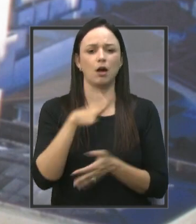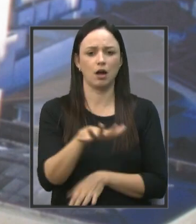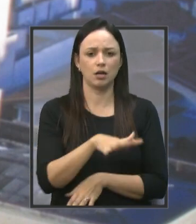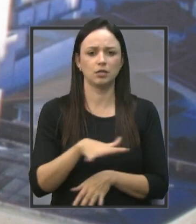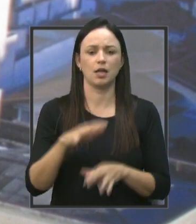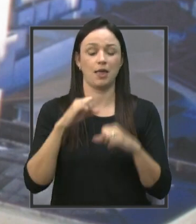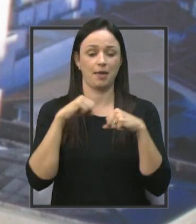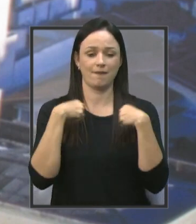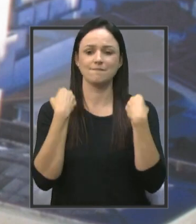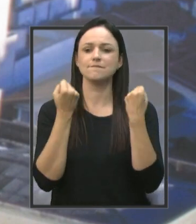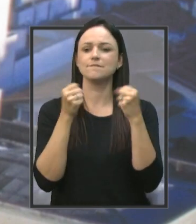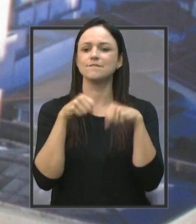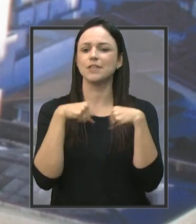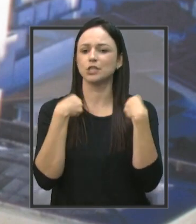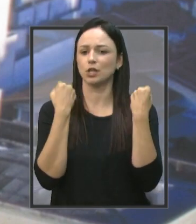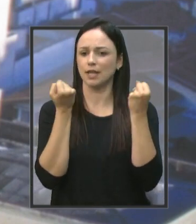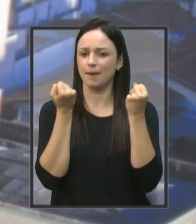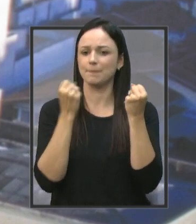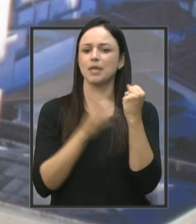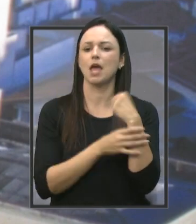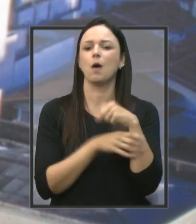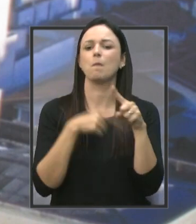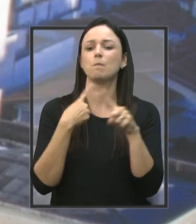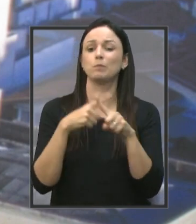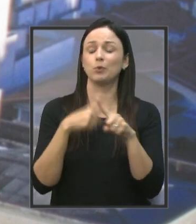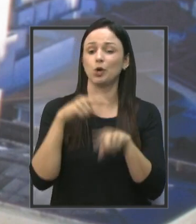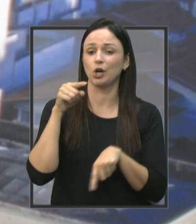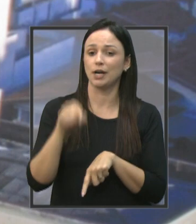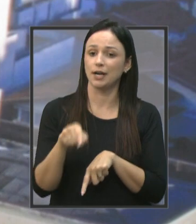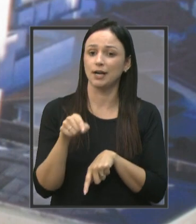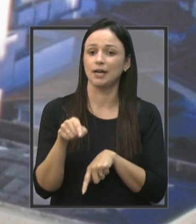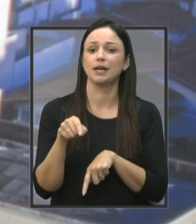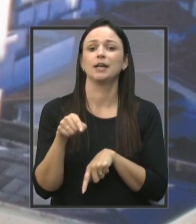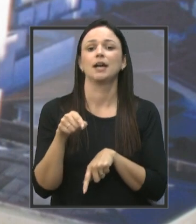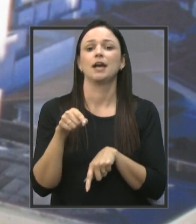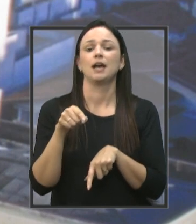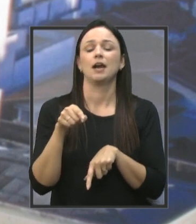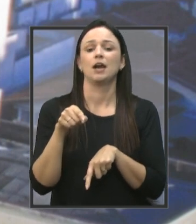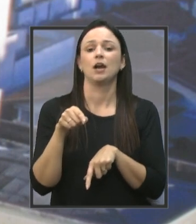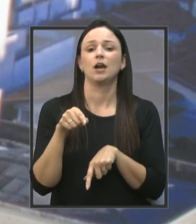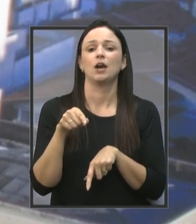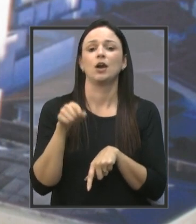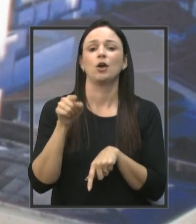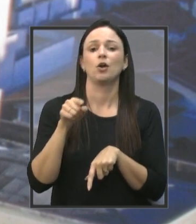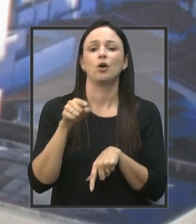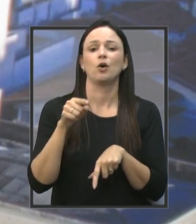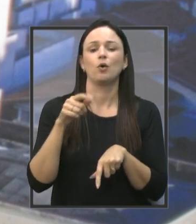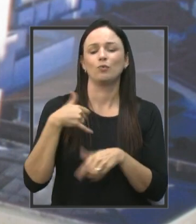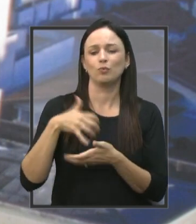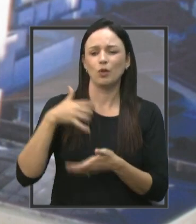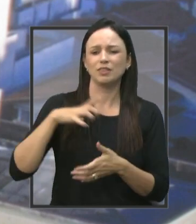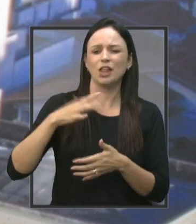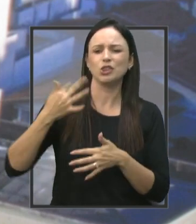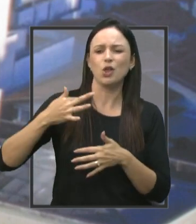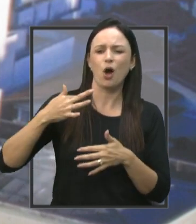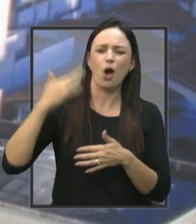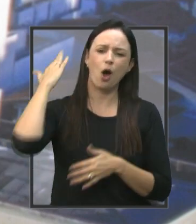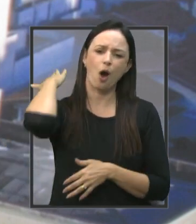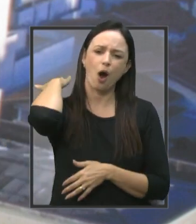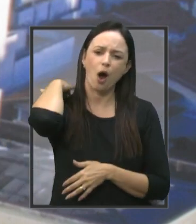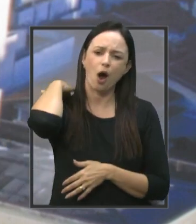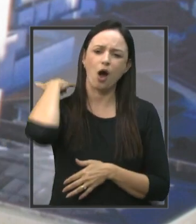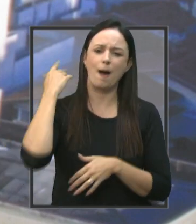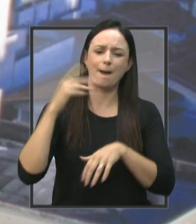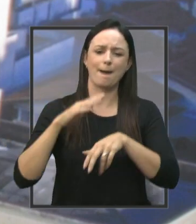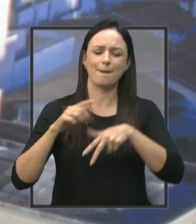de fisioterapia, porque o idoso, ele precisa. Tem muitas dores, muitas dores na coluna, muitas dores no pé, na